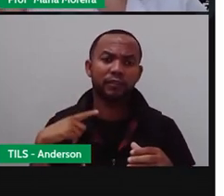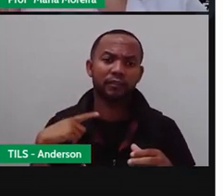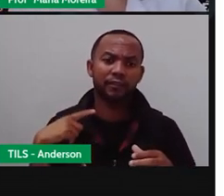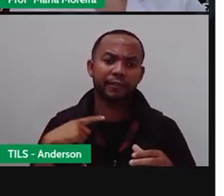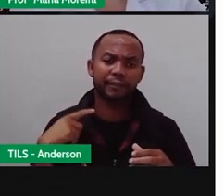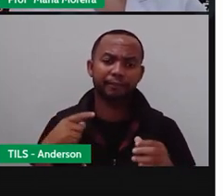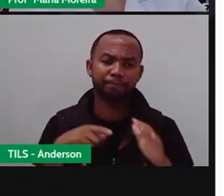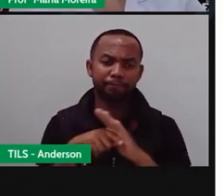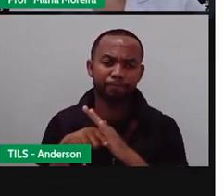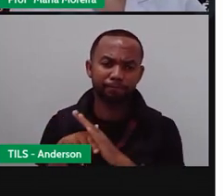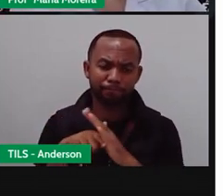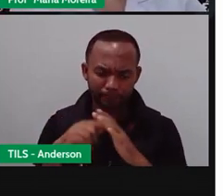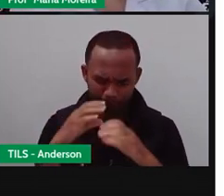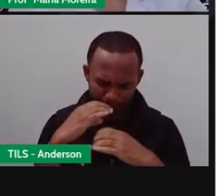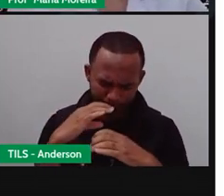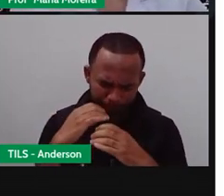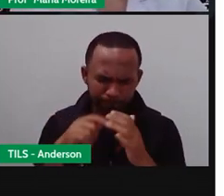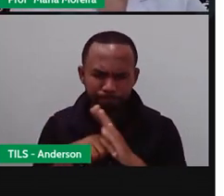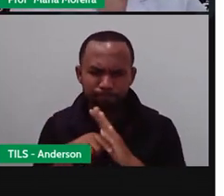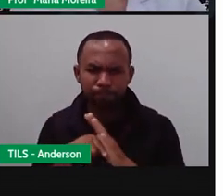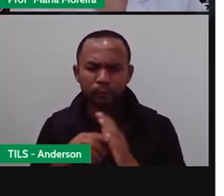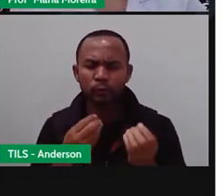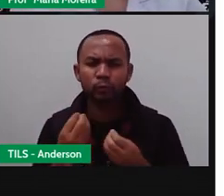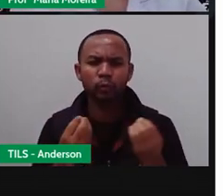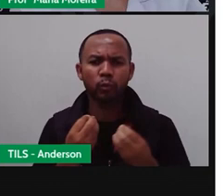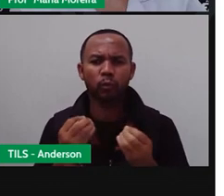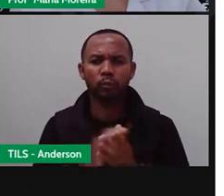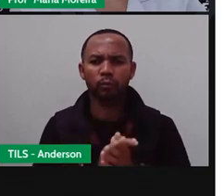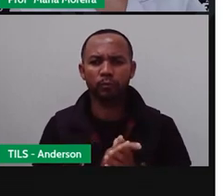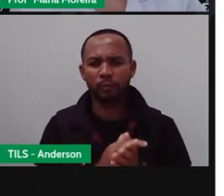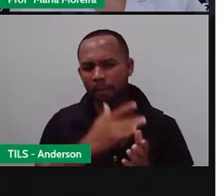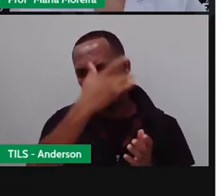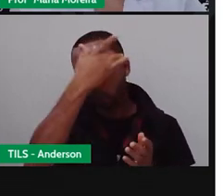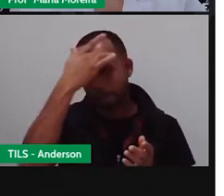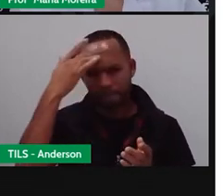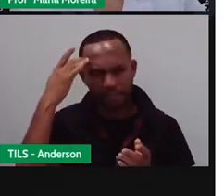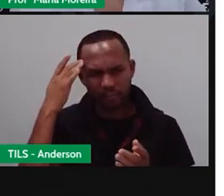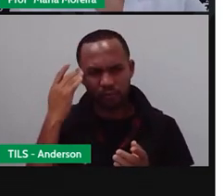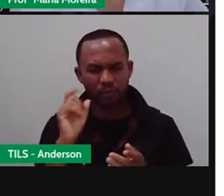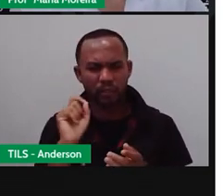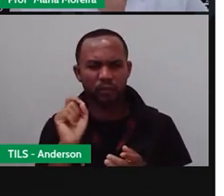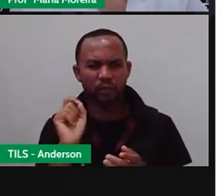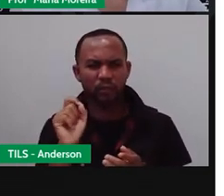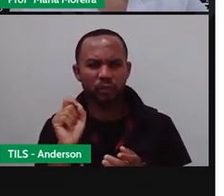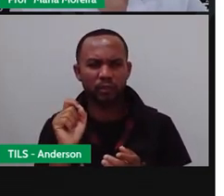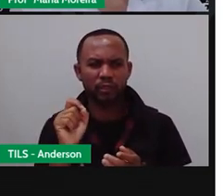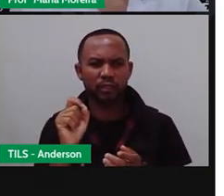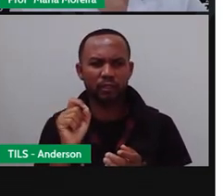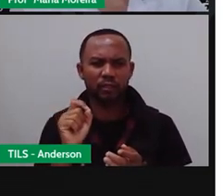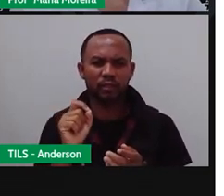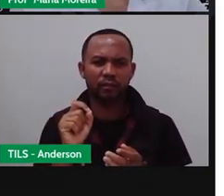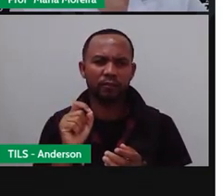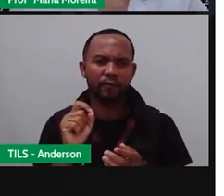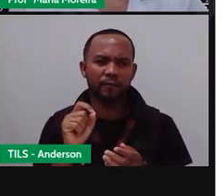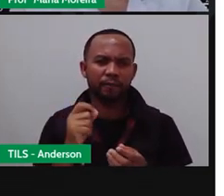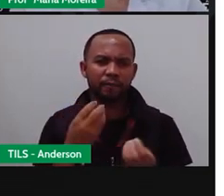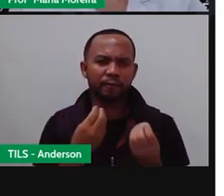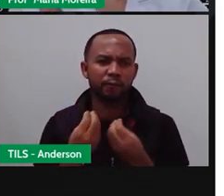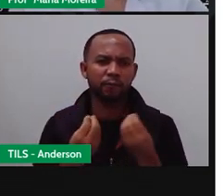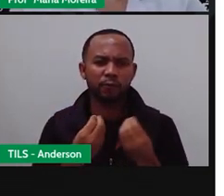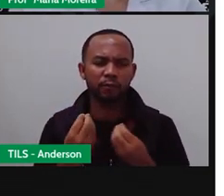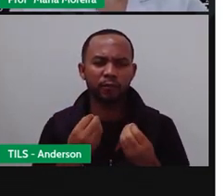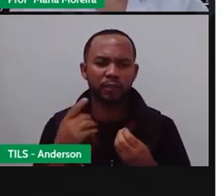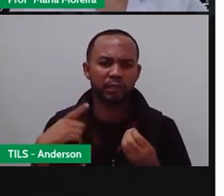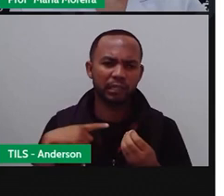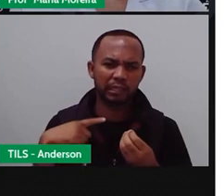se dedicam a fazer esses estudos. E aí, essas pessoas, né, elas, por mais que